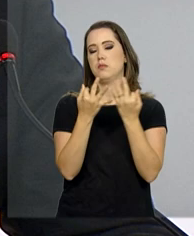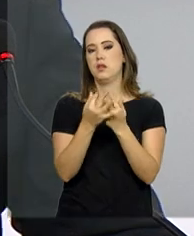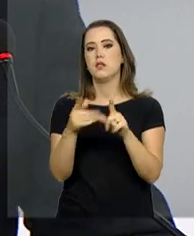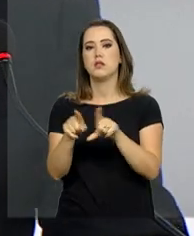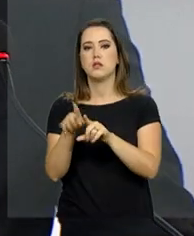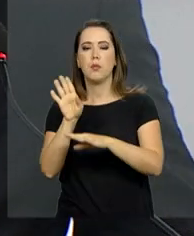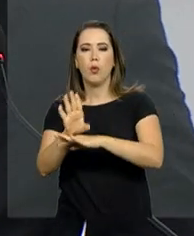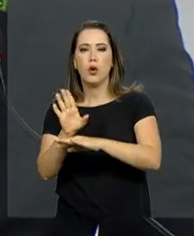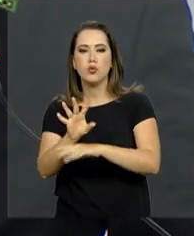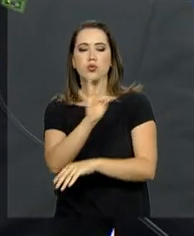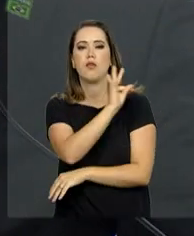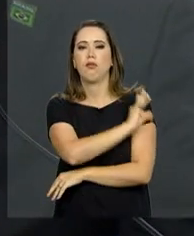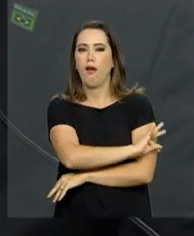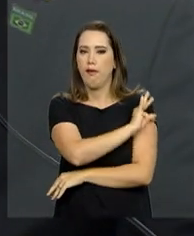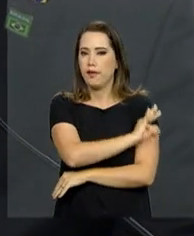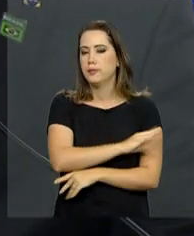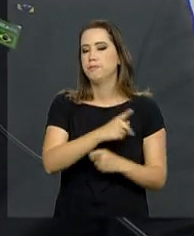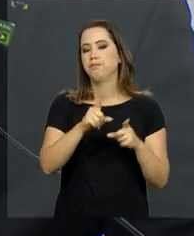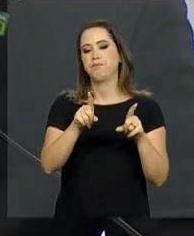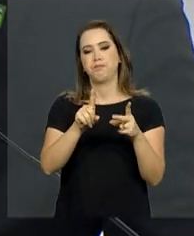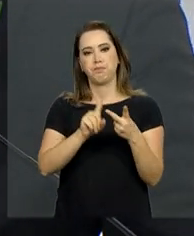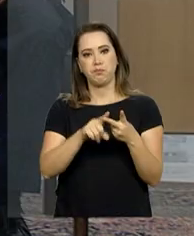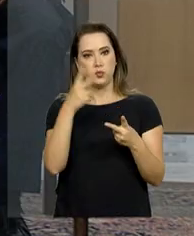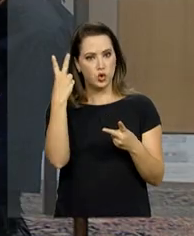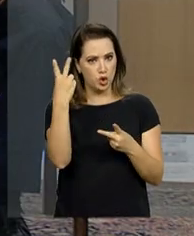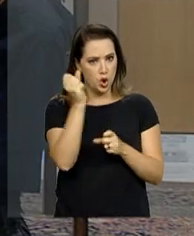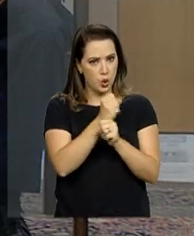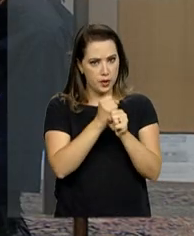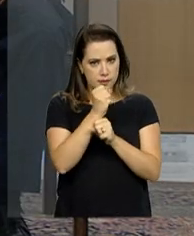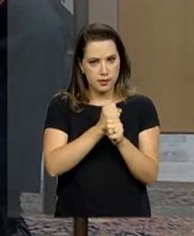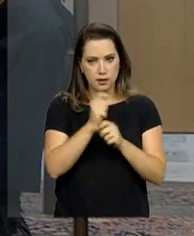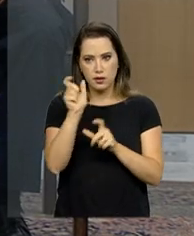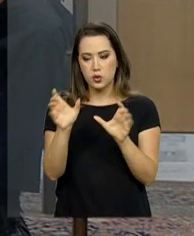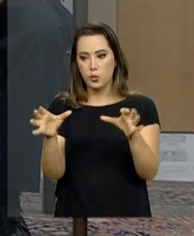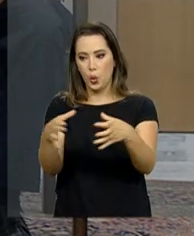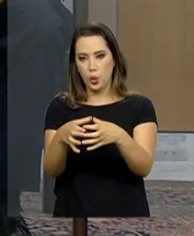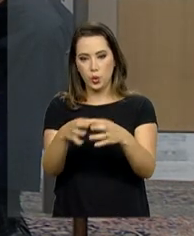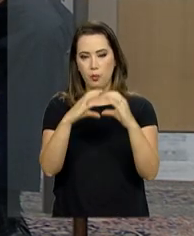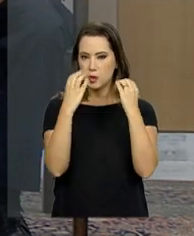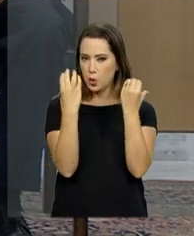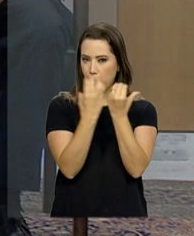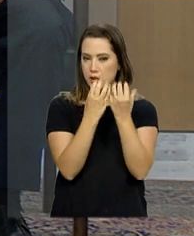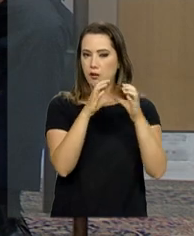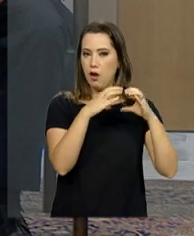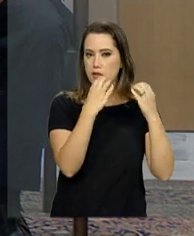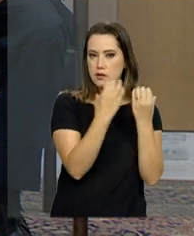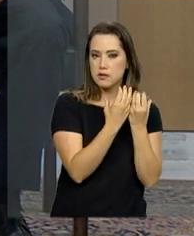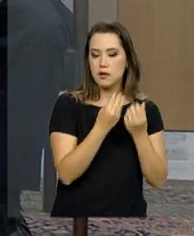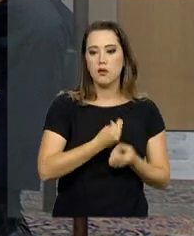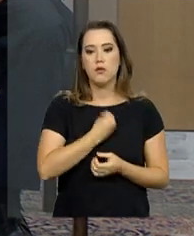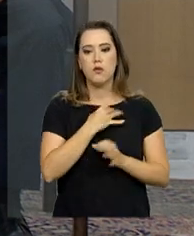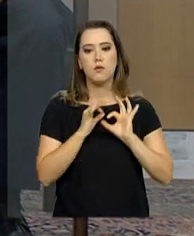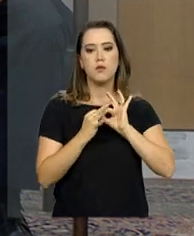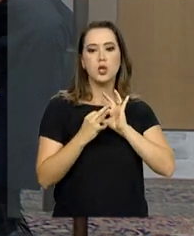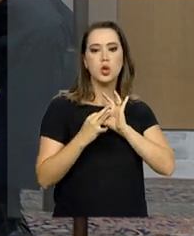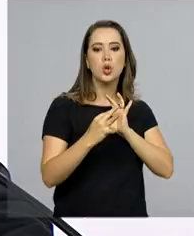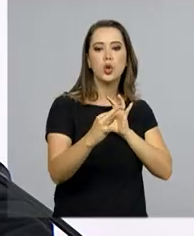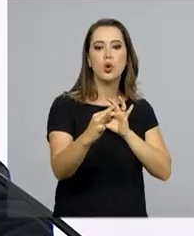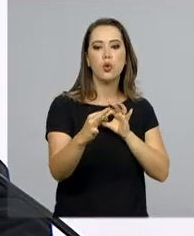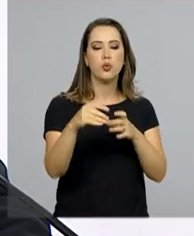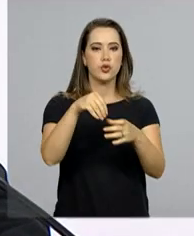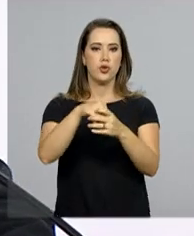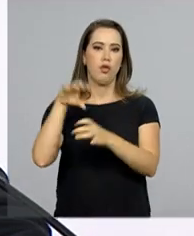assistência técnica por dois anos para aquelas comunidades, para aquelas famílias, para que elas